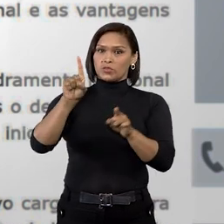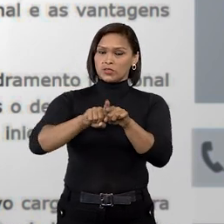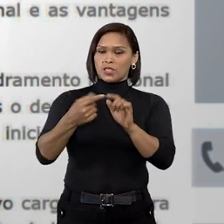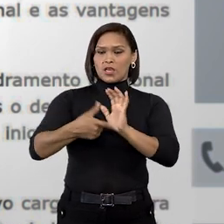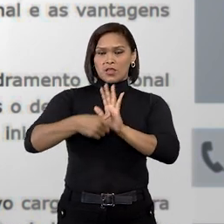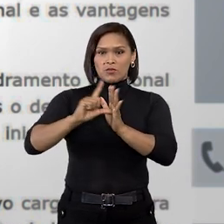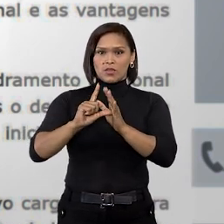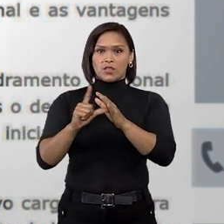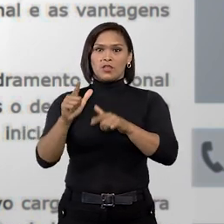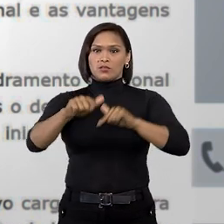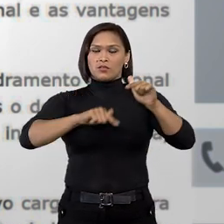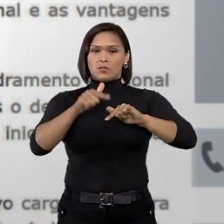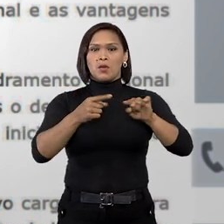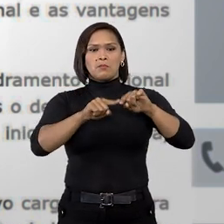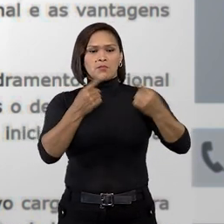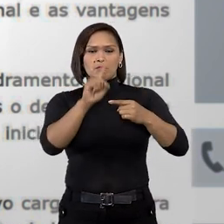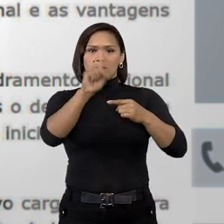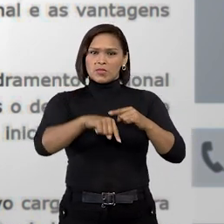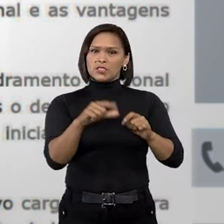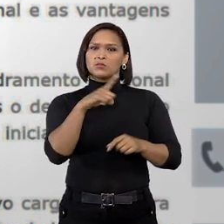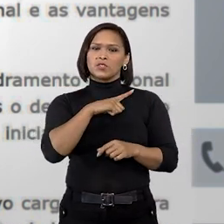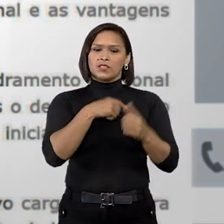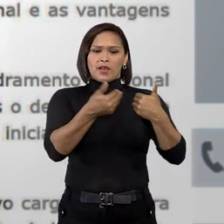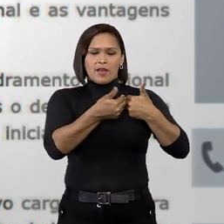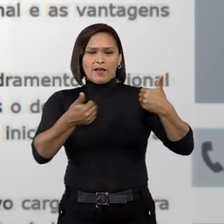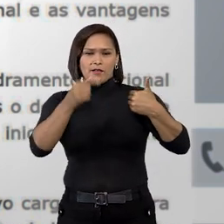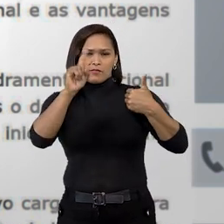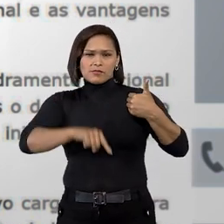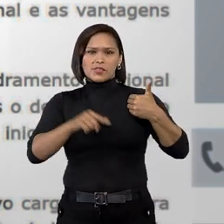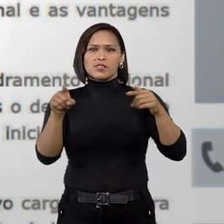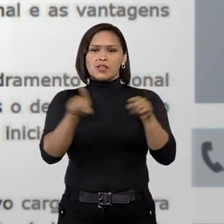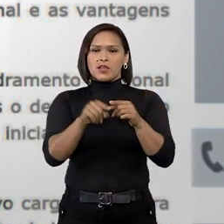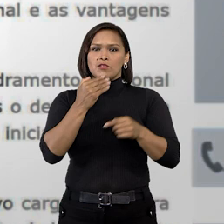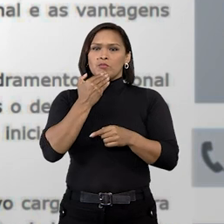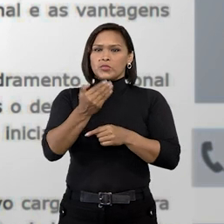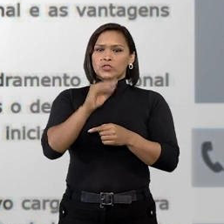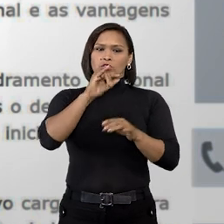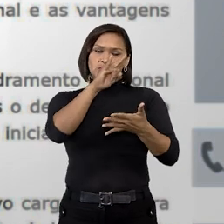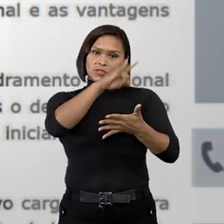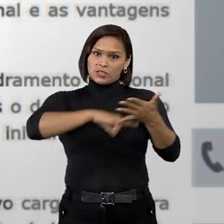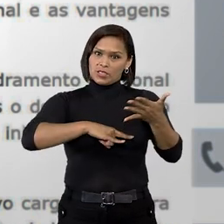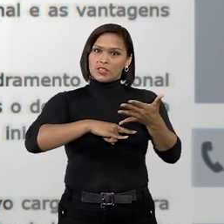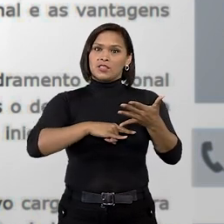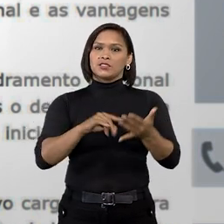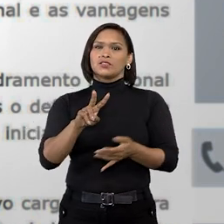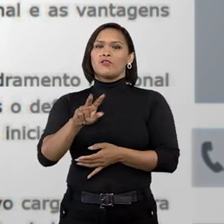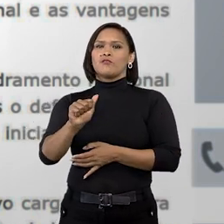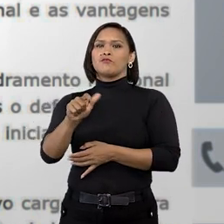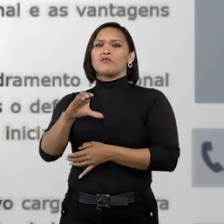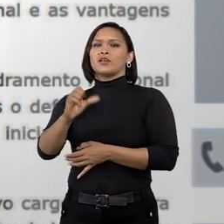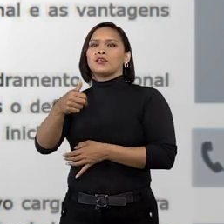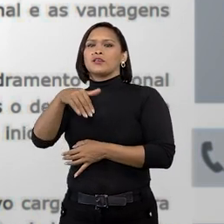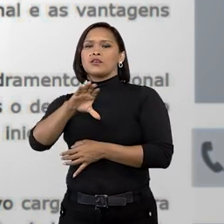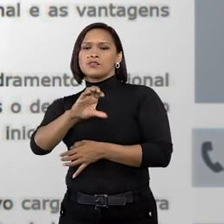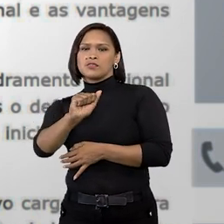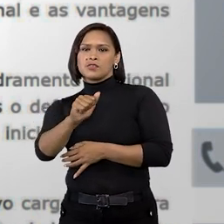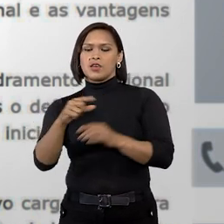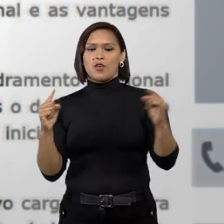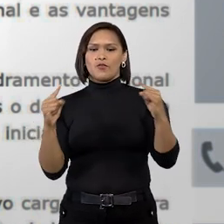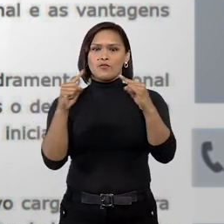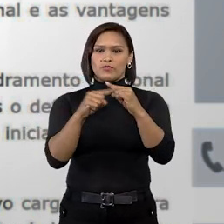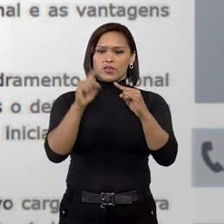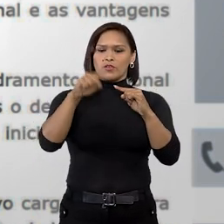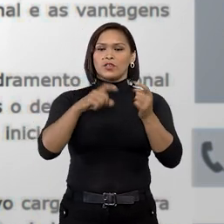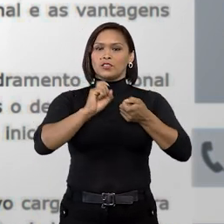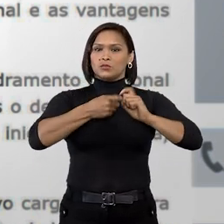no cargo anterior, mesmo que deles se tenham afastado mediante pedido de declaração de vacância, o qual preserva o vínculo